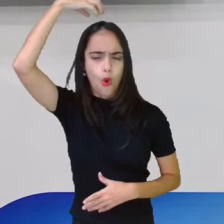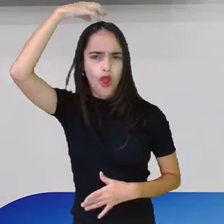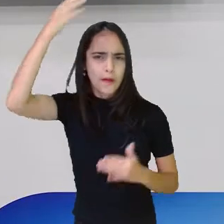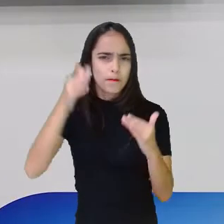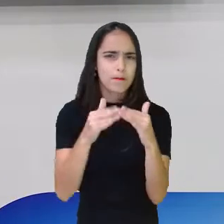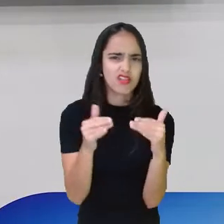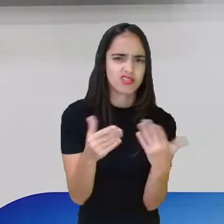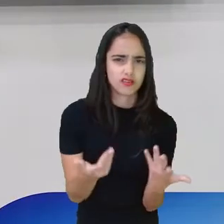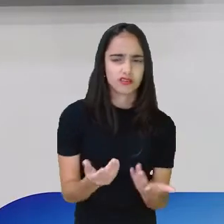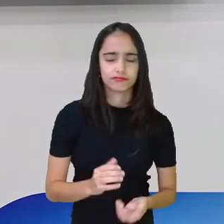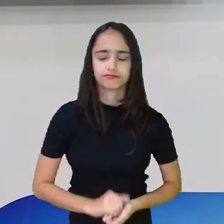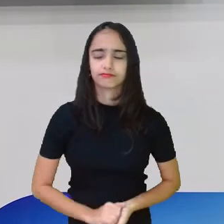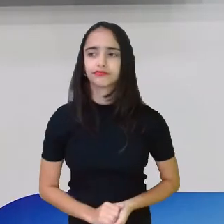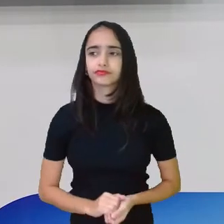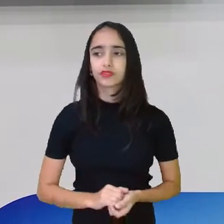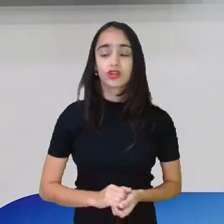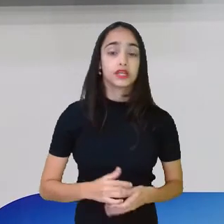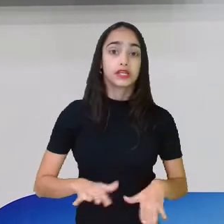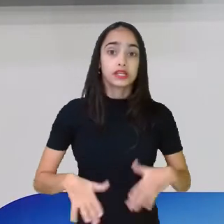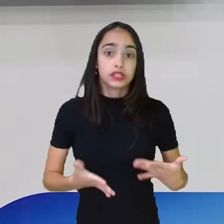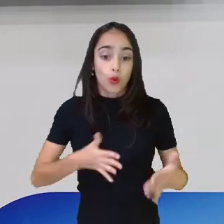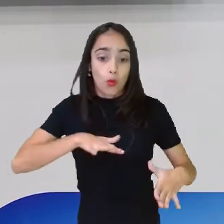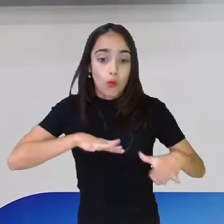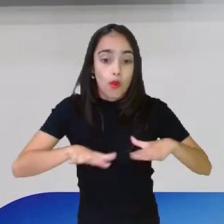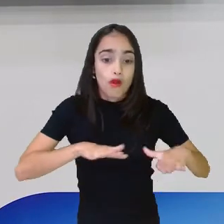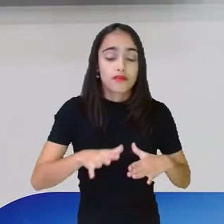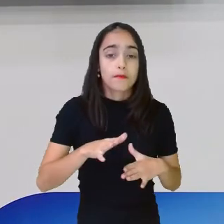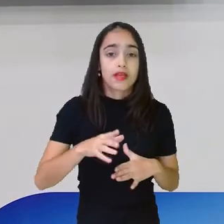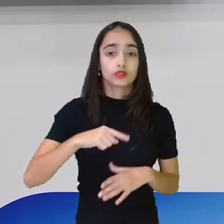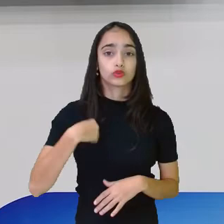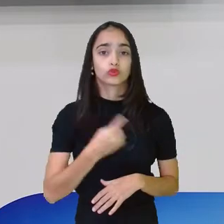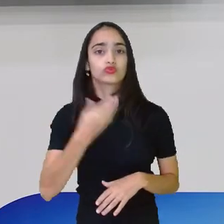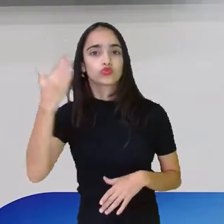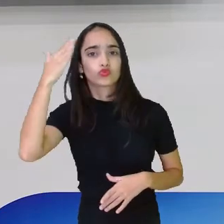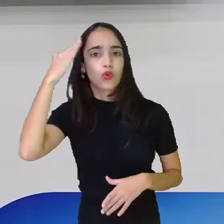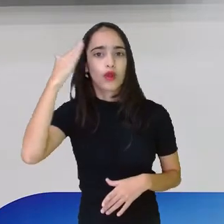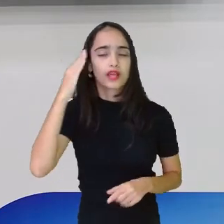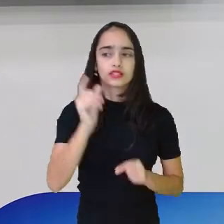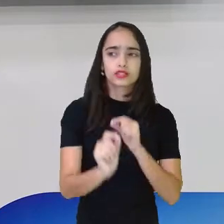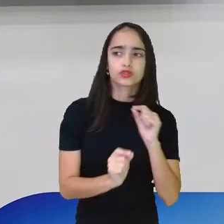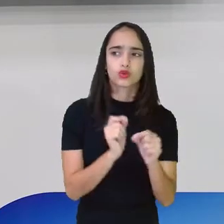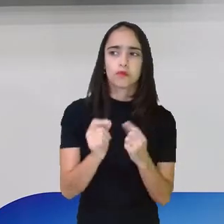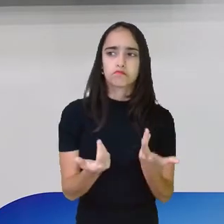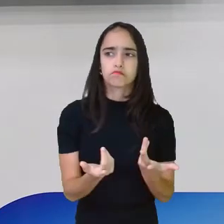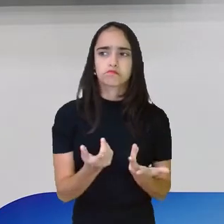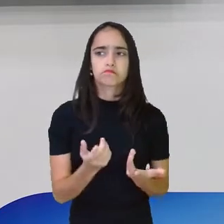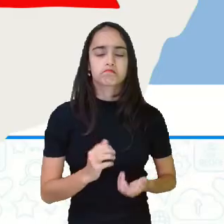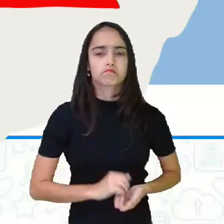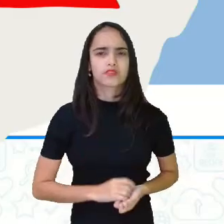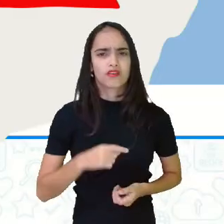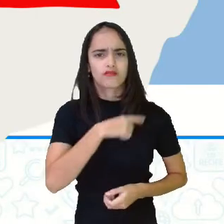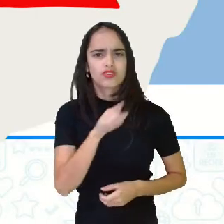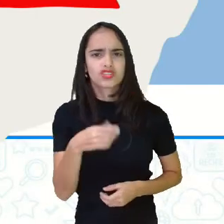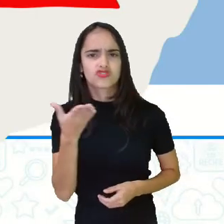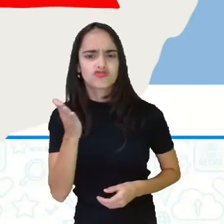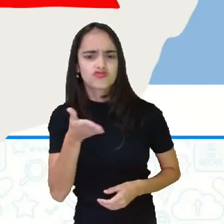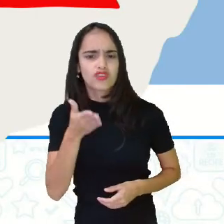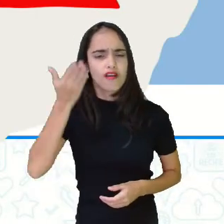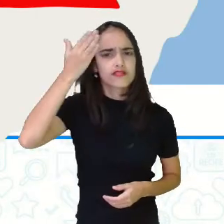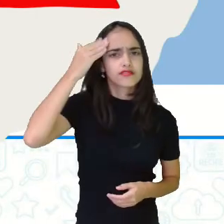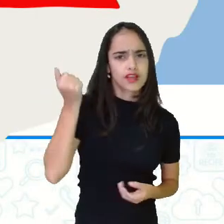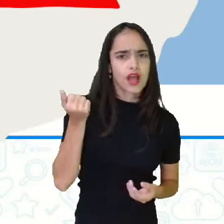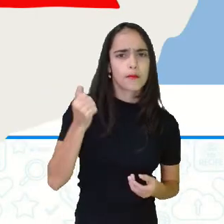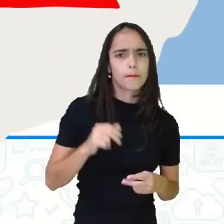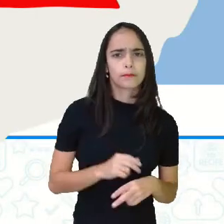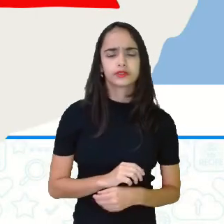tá certo? Esse movimento ficou conhecido como a Inconfidência Mineira, gente. Vocês já ouviram falar da Inconfidência